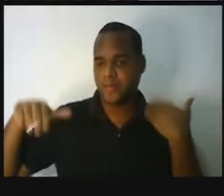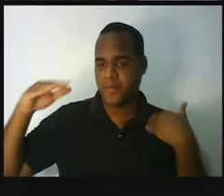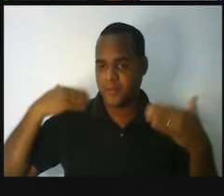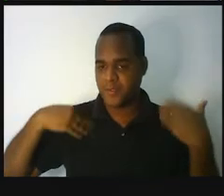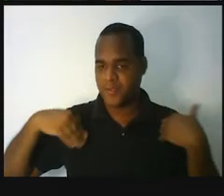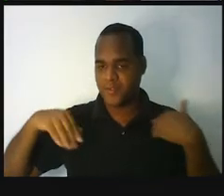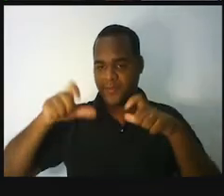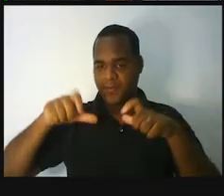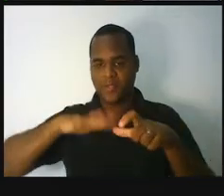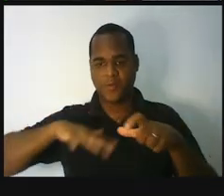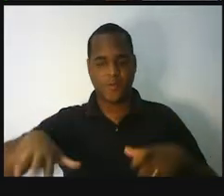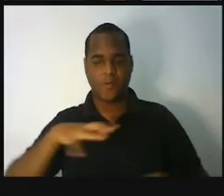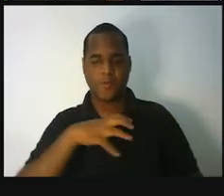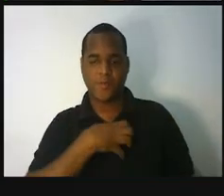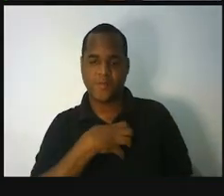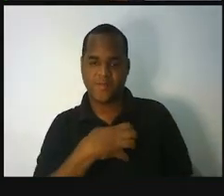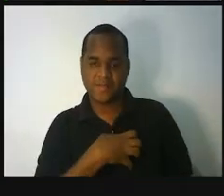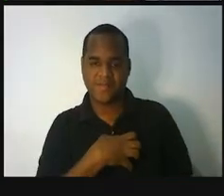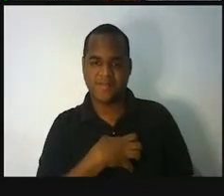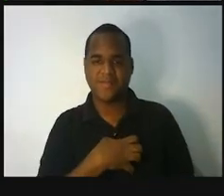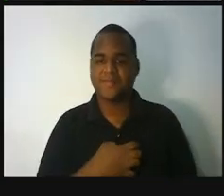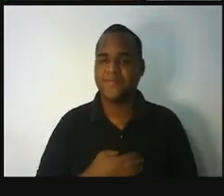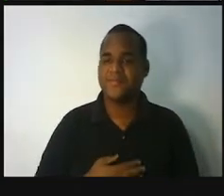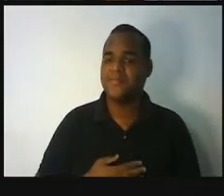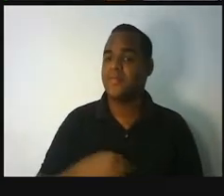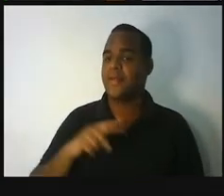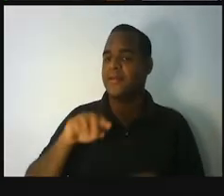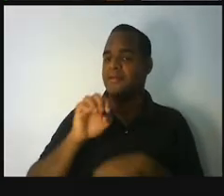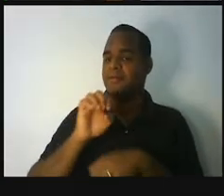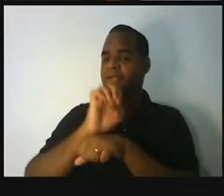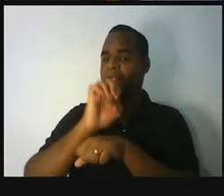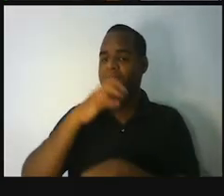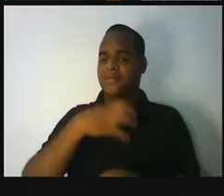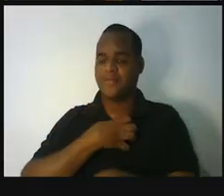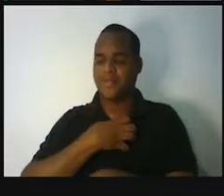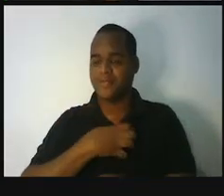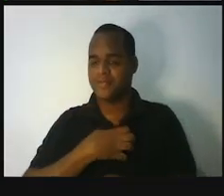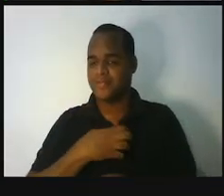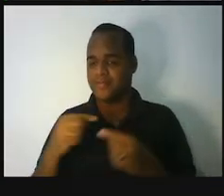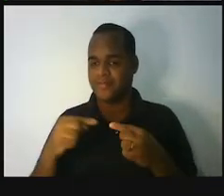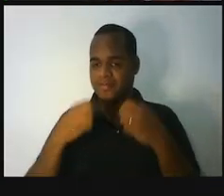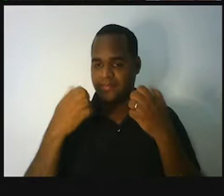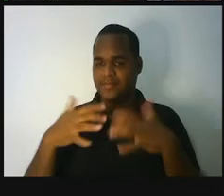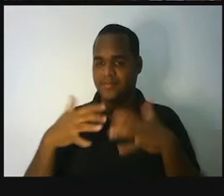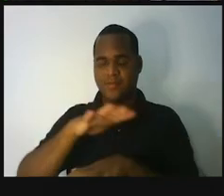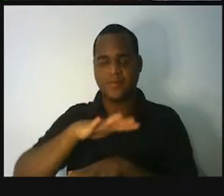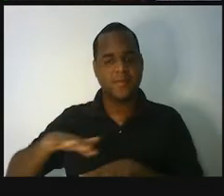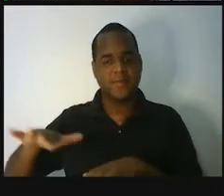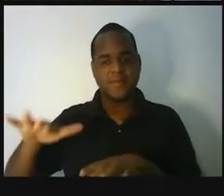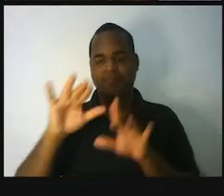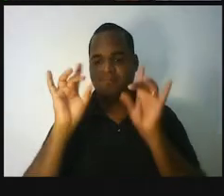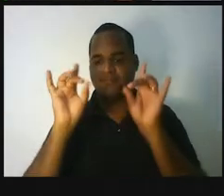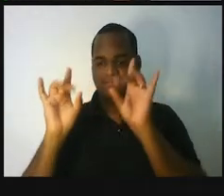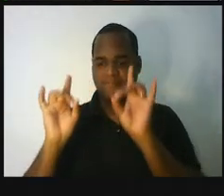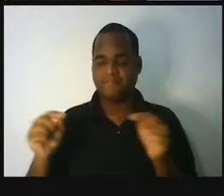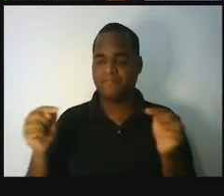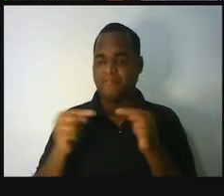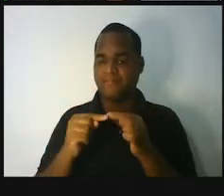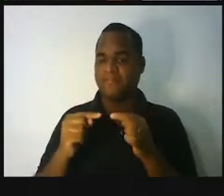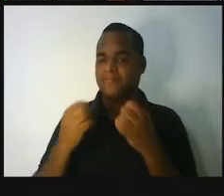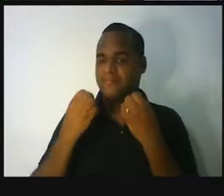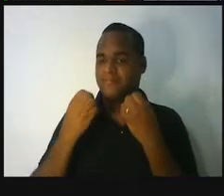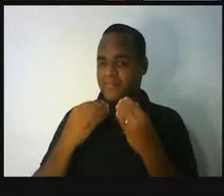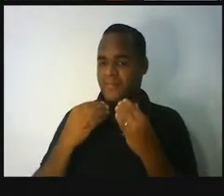aqui nesse nosso maravilhoso estado, que faz parte de uma região muito mais riquíssima ainda, que é a